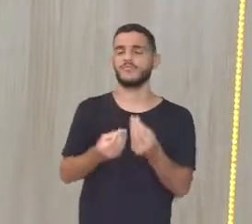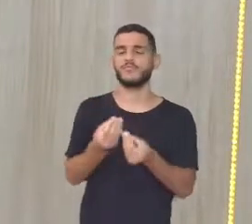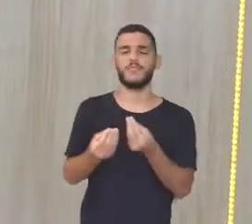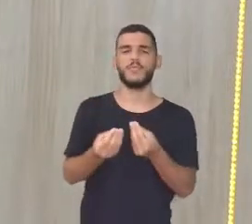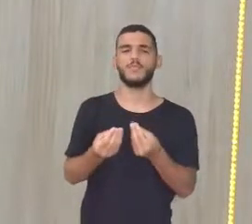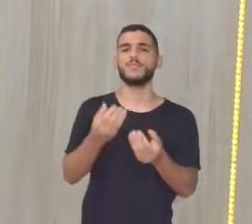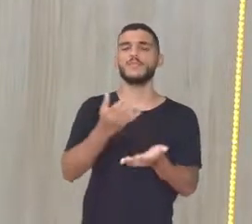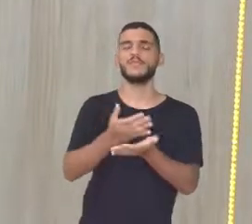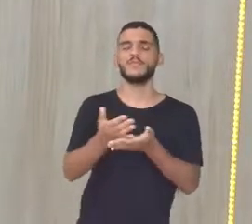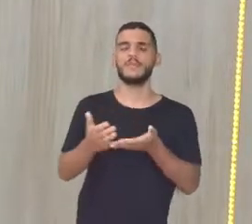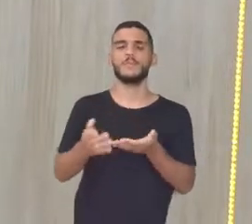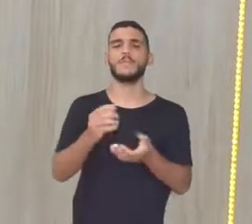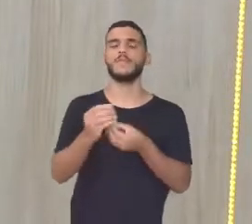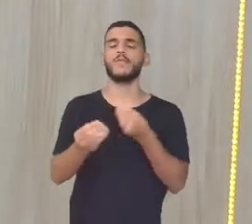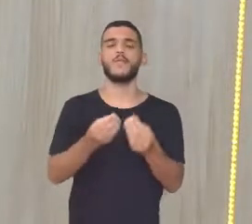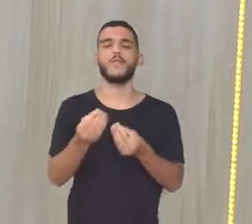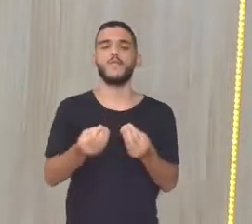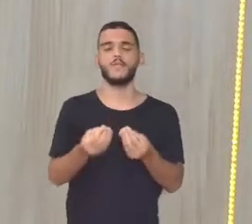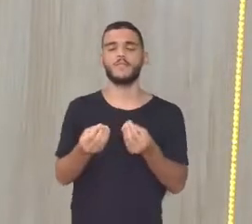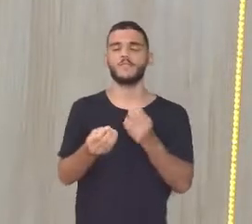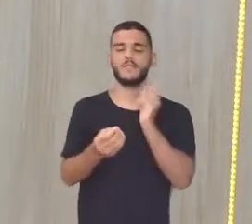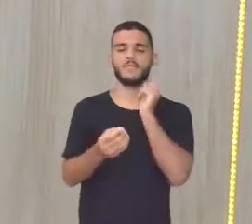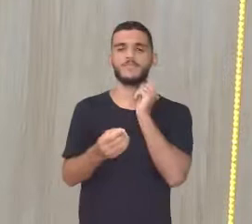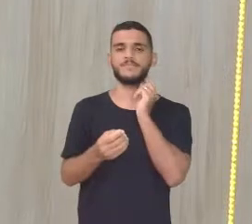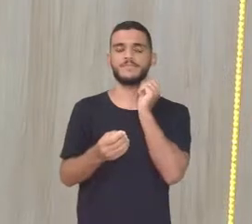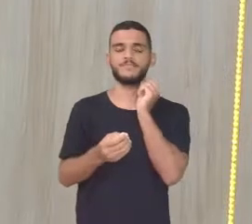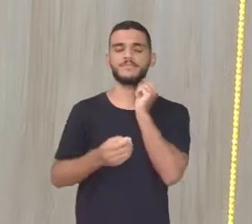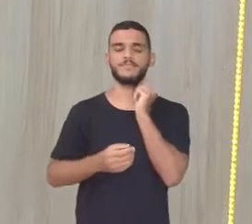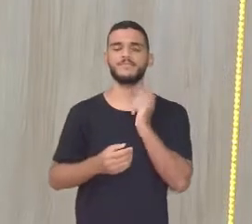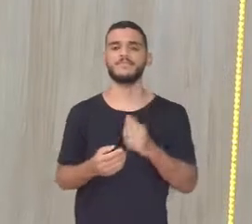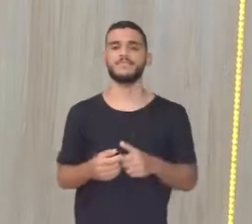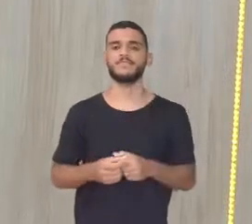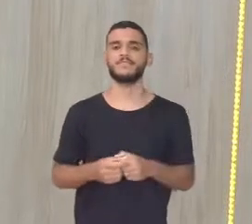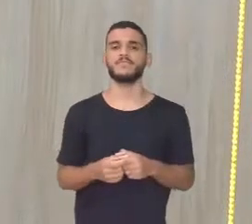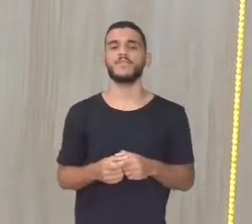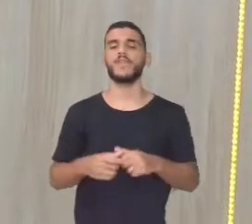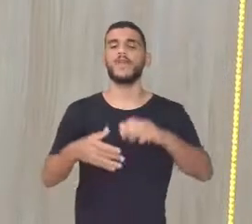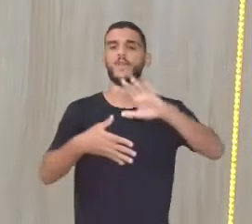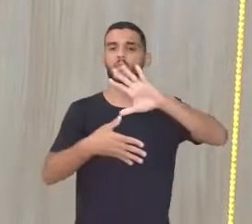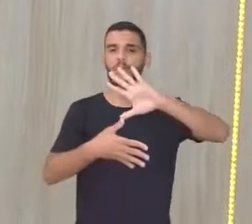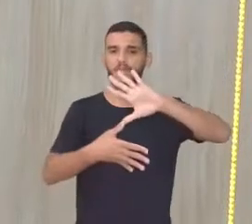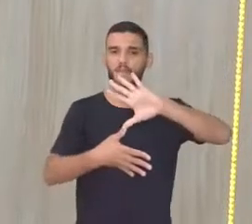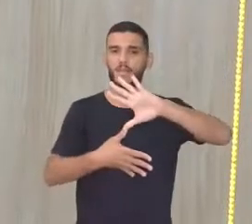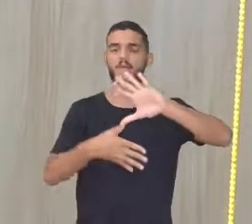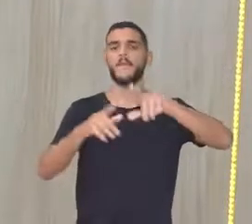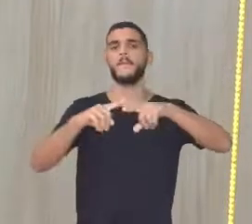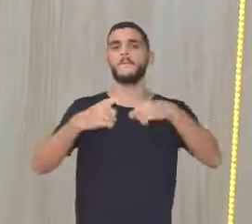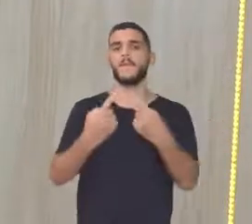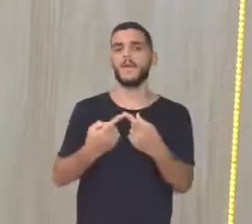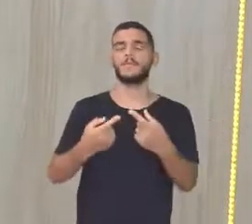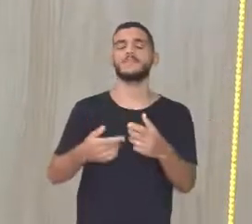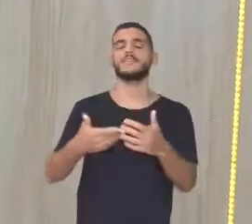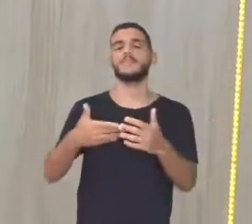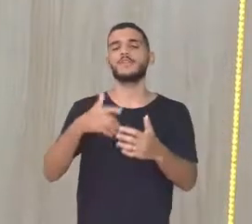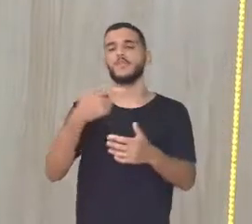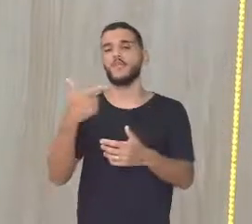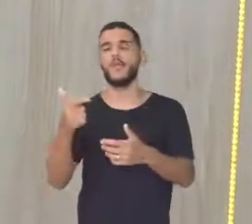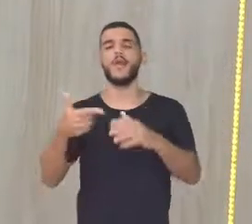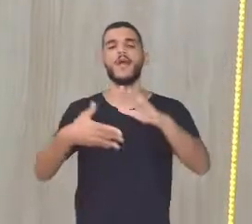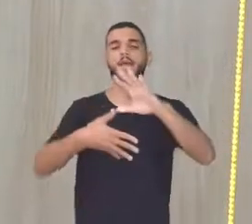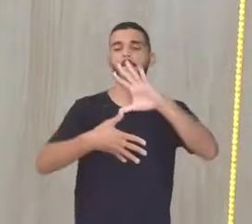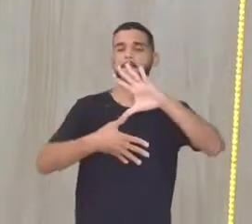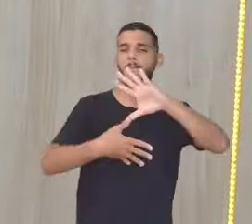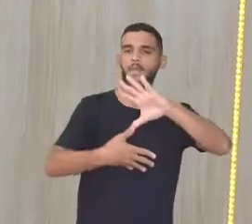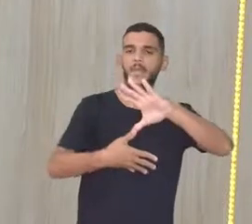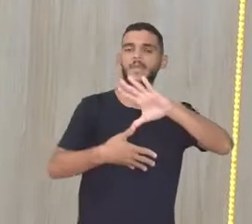parte inicialmente daquela questão do continente americano Mas da América anglo-saxônica América